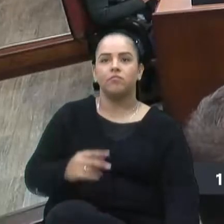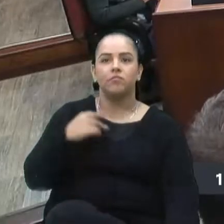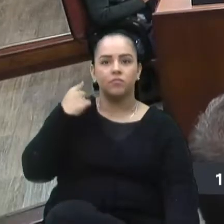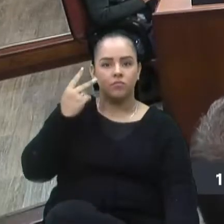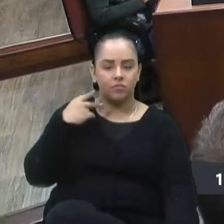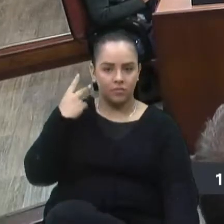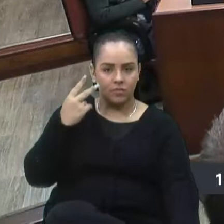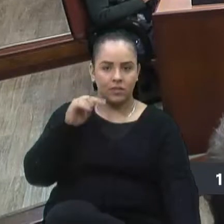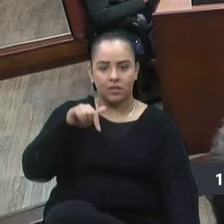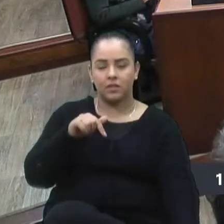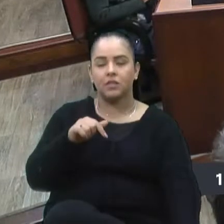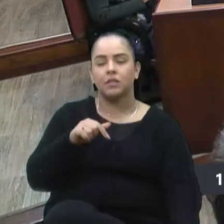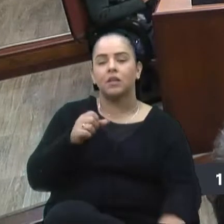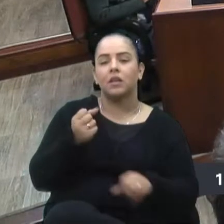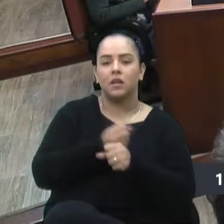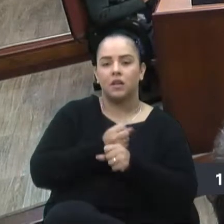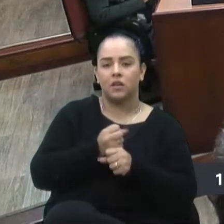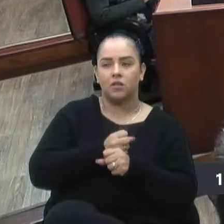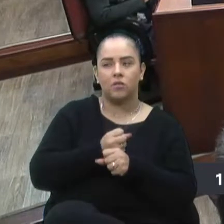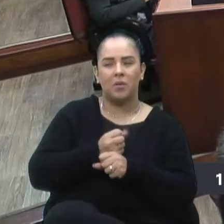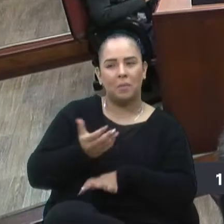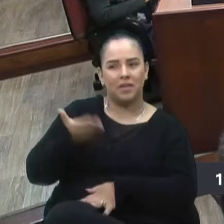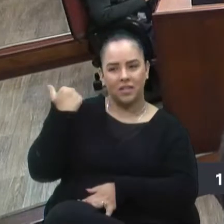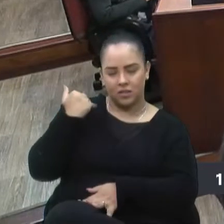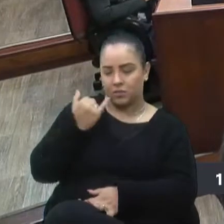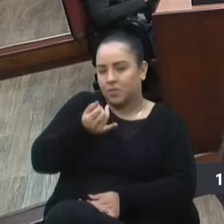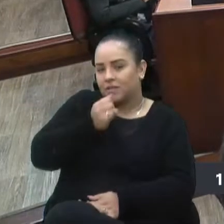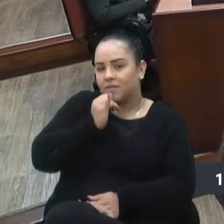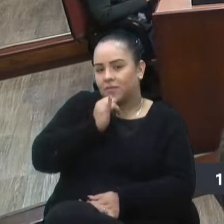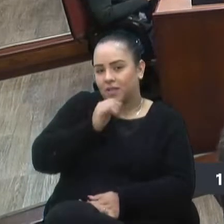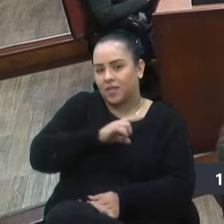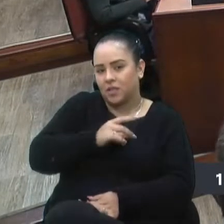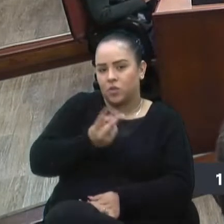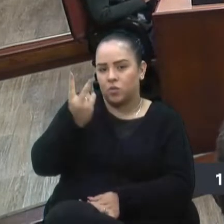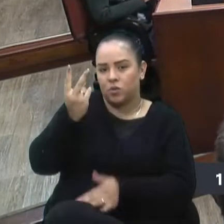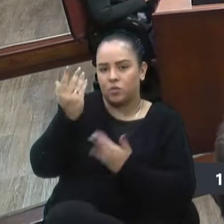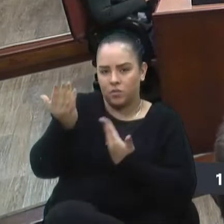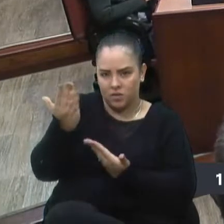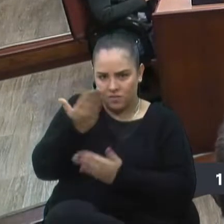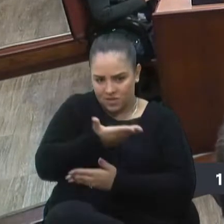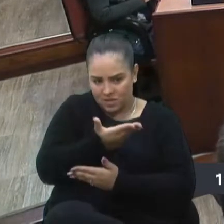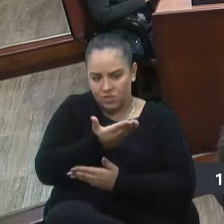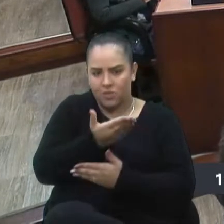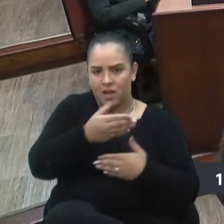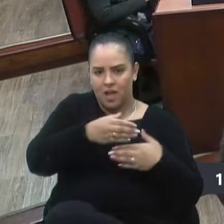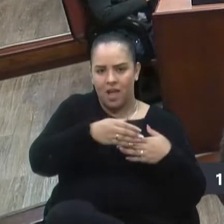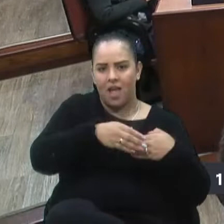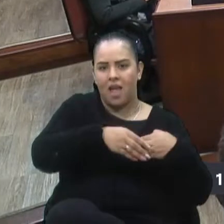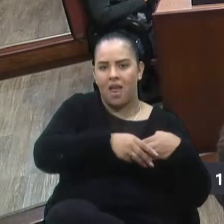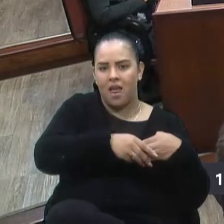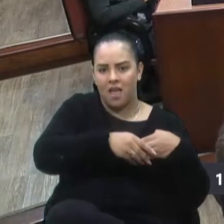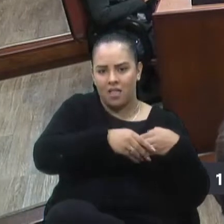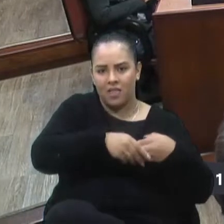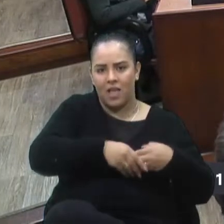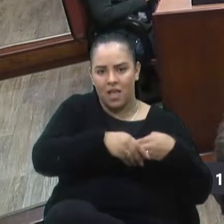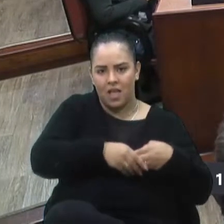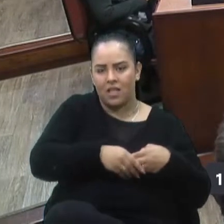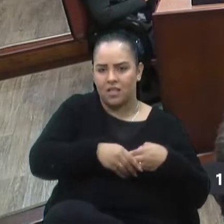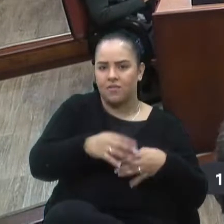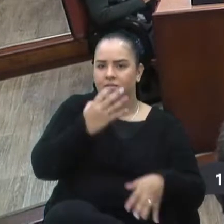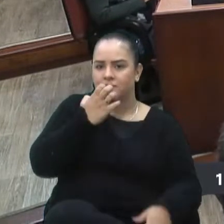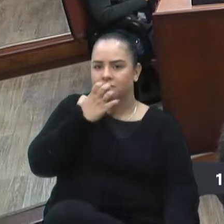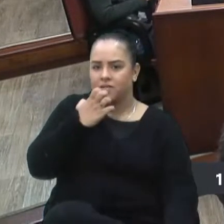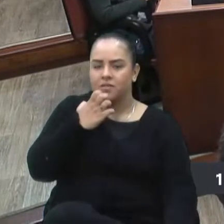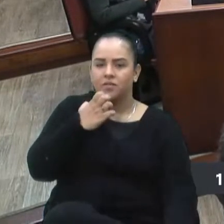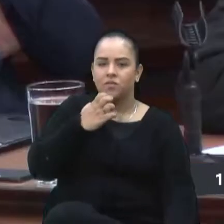ano, por exemplo, ano passado, foram feitas duas homenagens. O senhor fez a do André Aça. O vereador Camires fez de uma irmã, uma